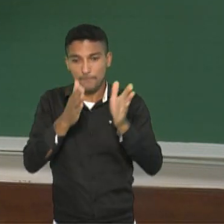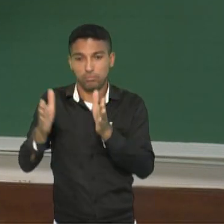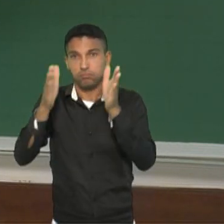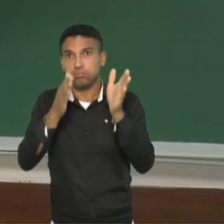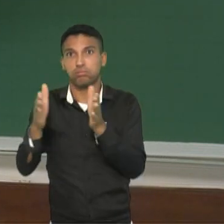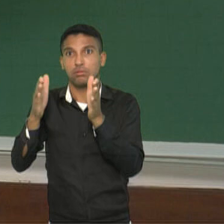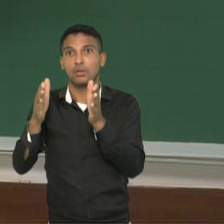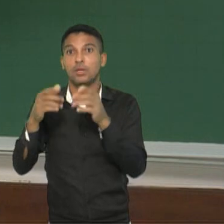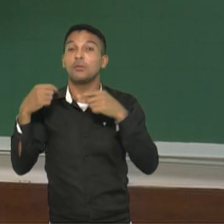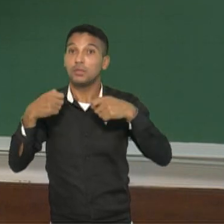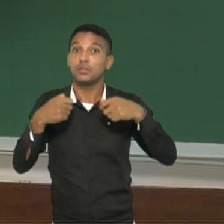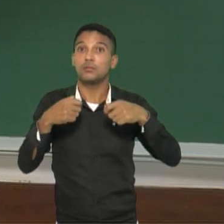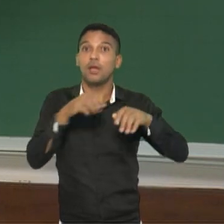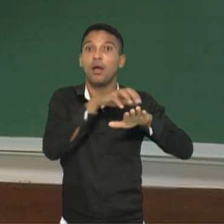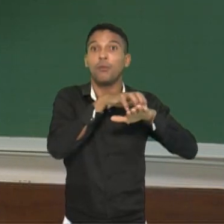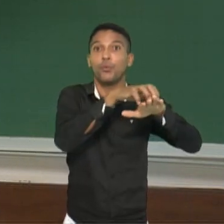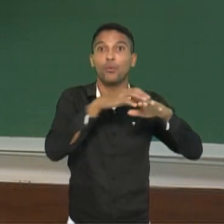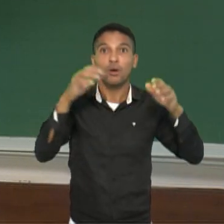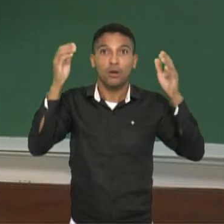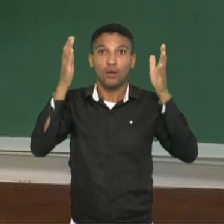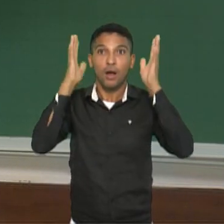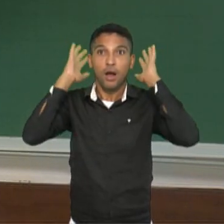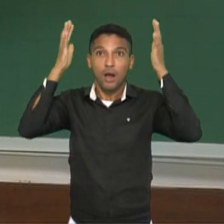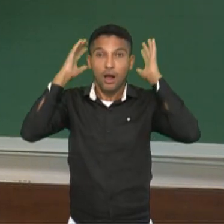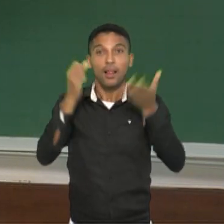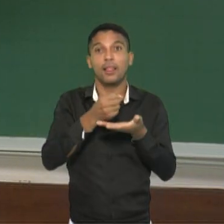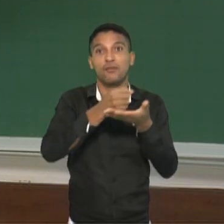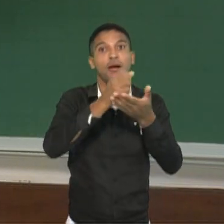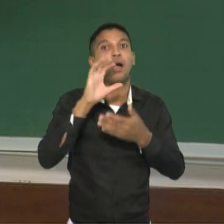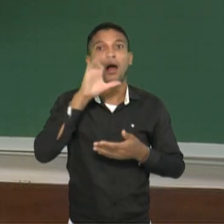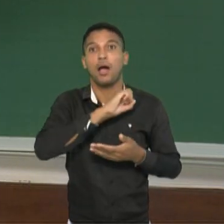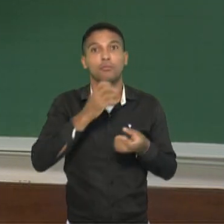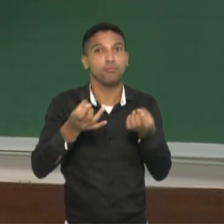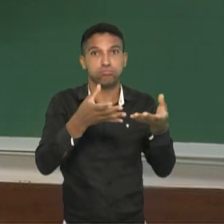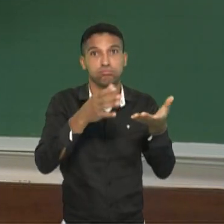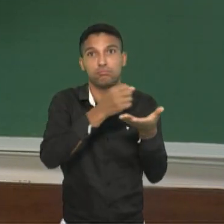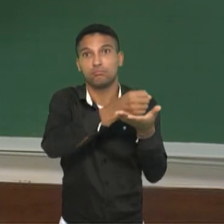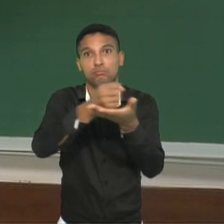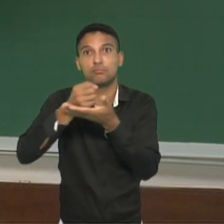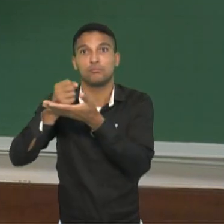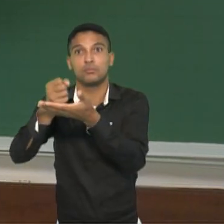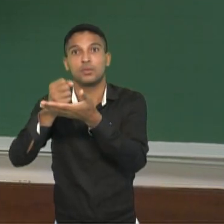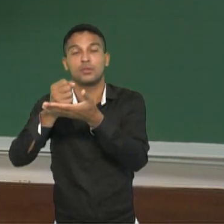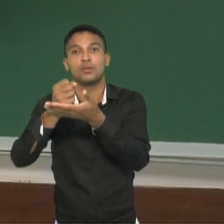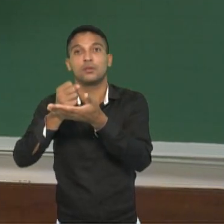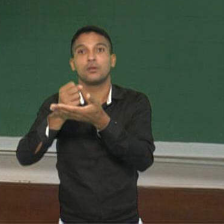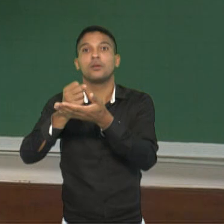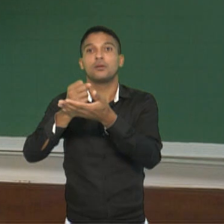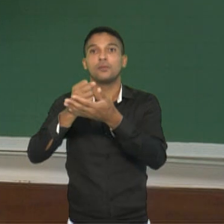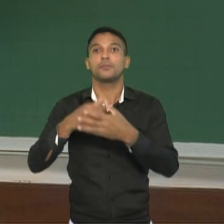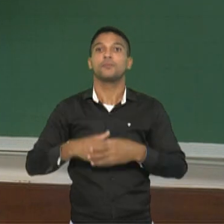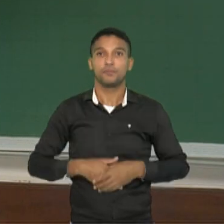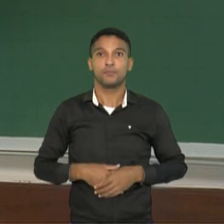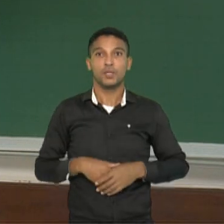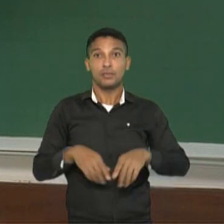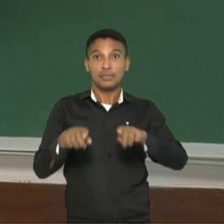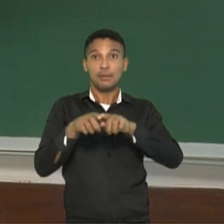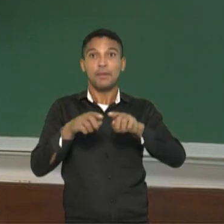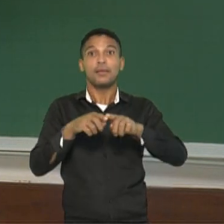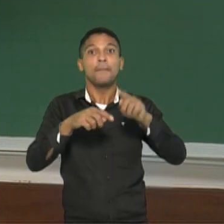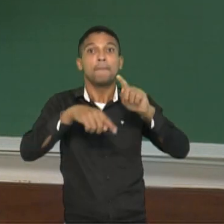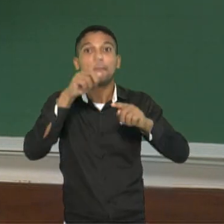insumos necessários cheguem rapidamente até a indústria para que possam ser trabalhados lá na indústria.